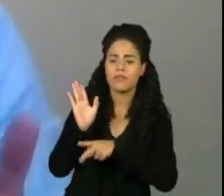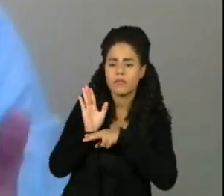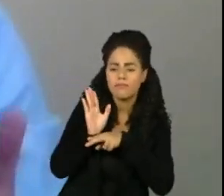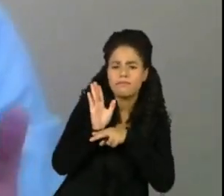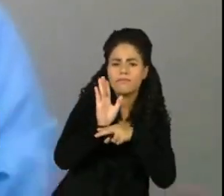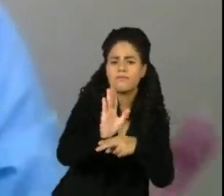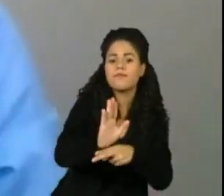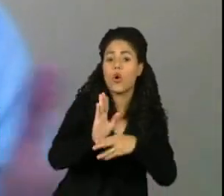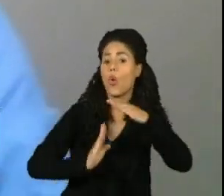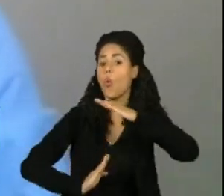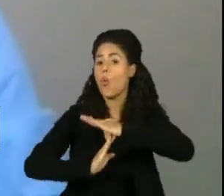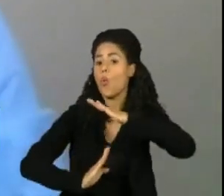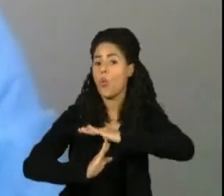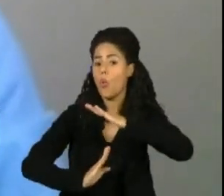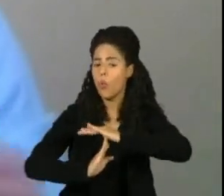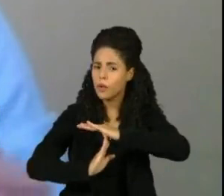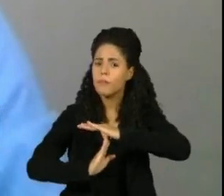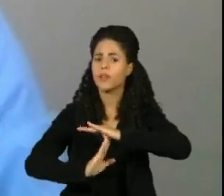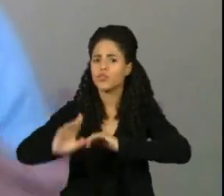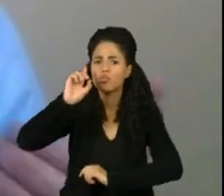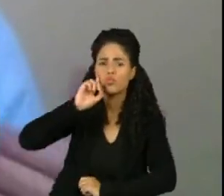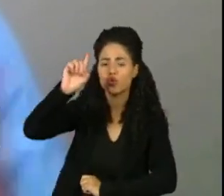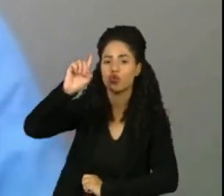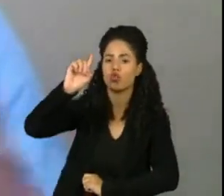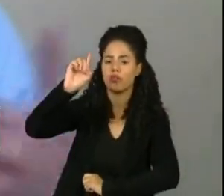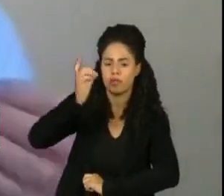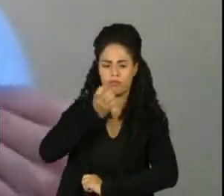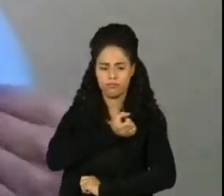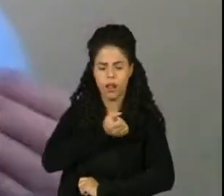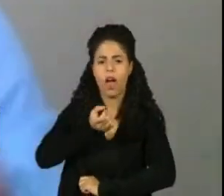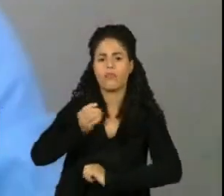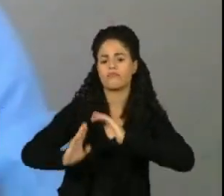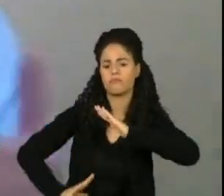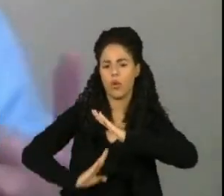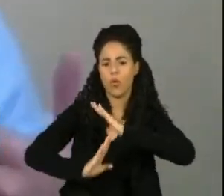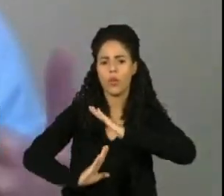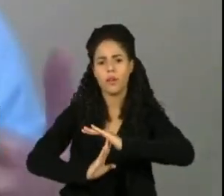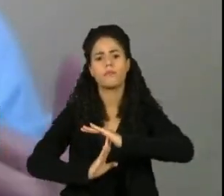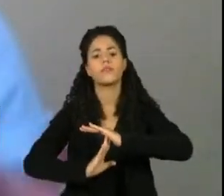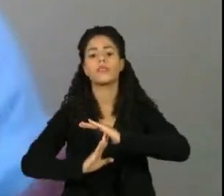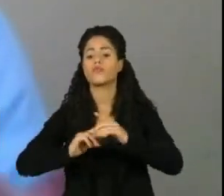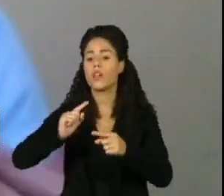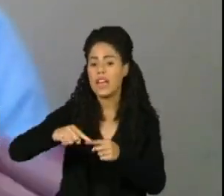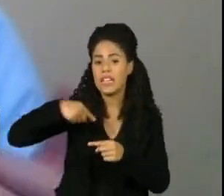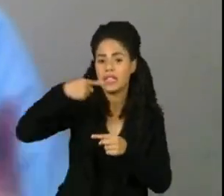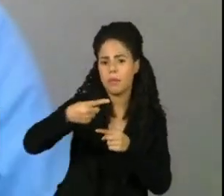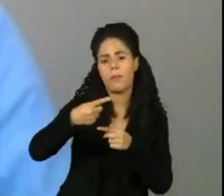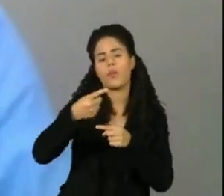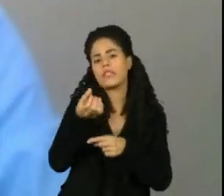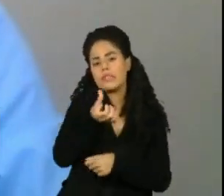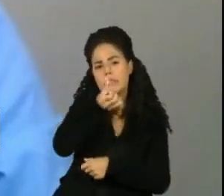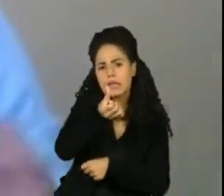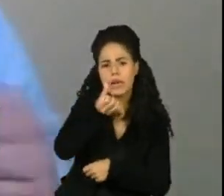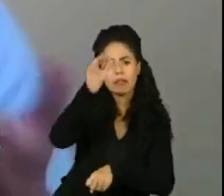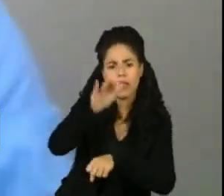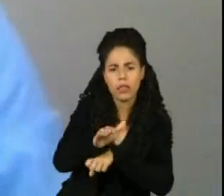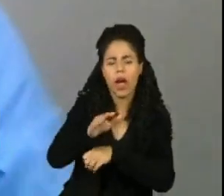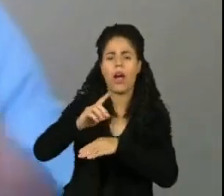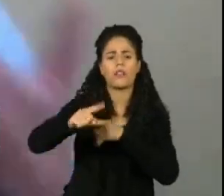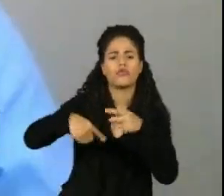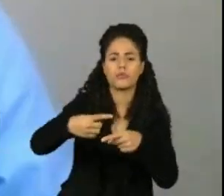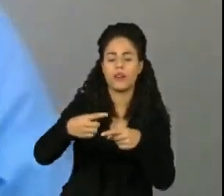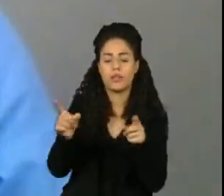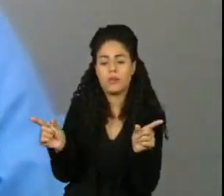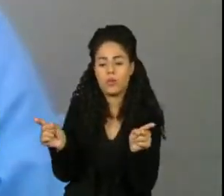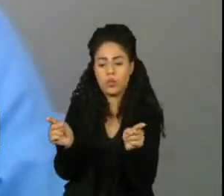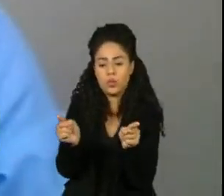limite de crédito pelo período do dia, ou seja, no horário comercial você tem um limite maior, fora do horário comercial você tem um limite menor. Para que caso